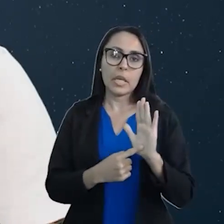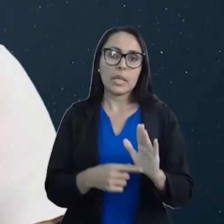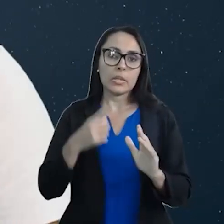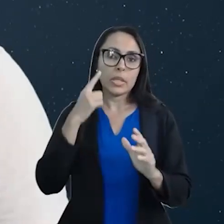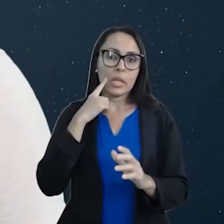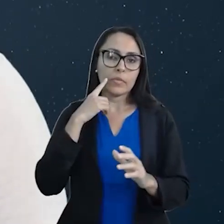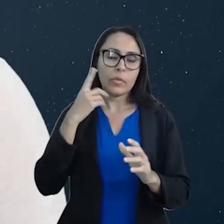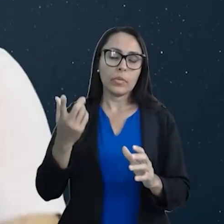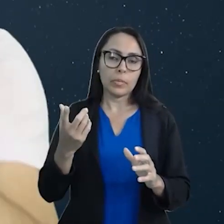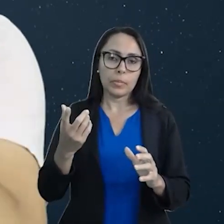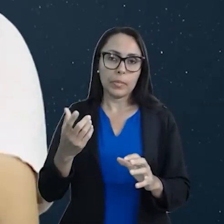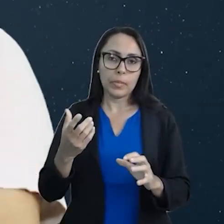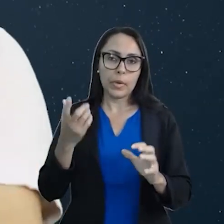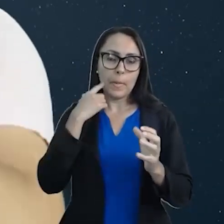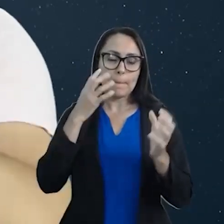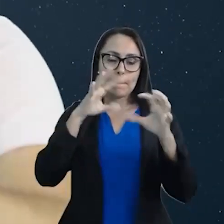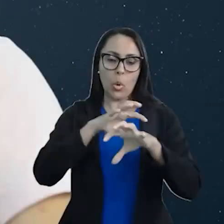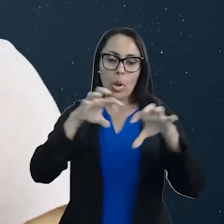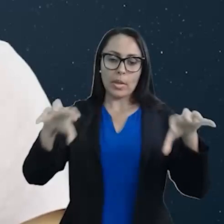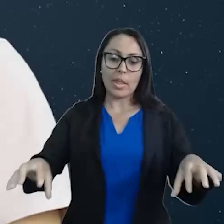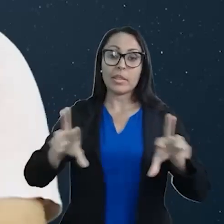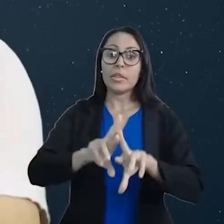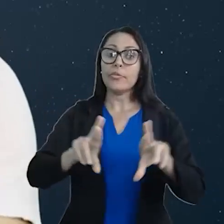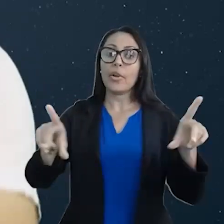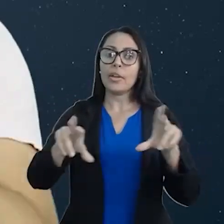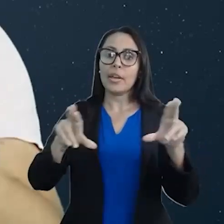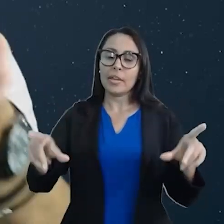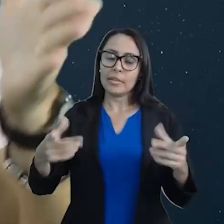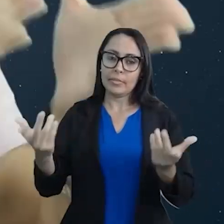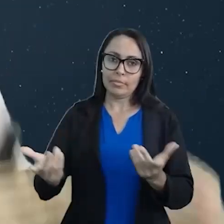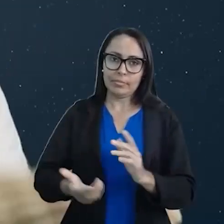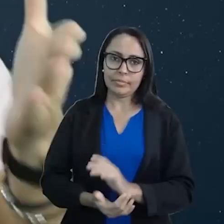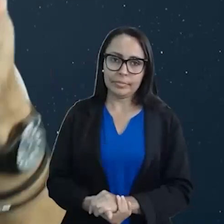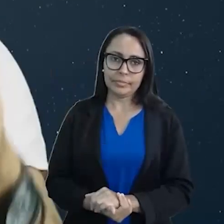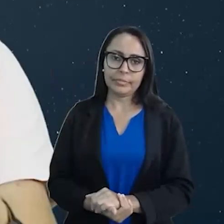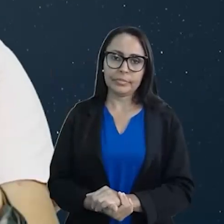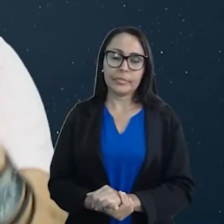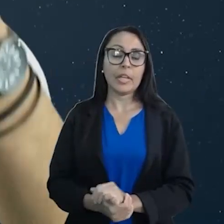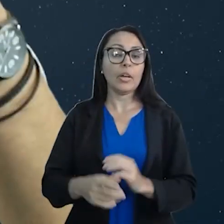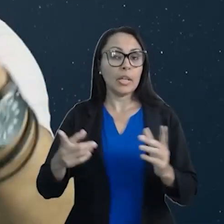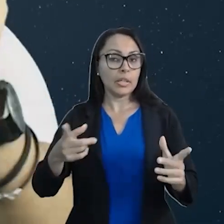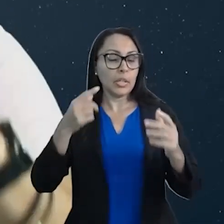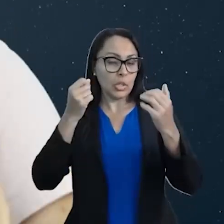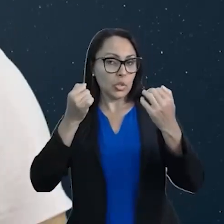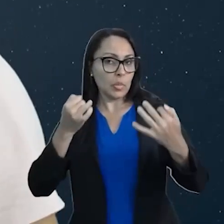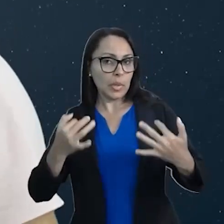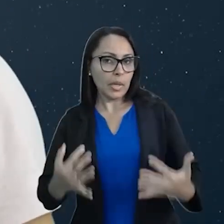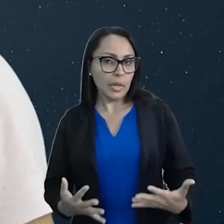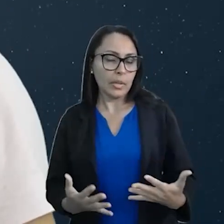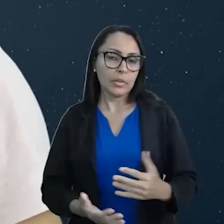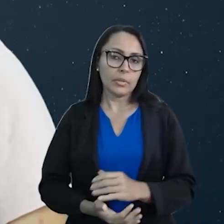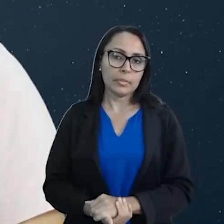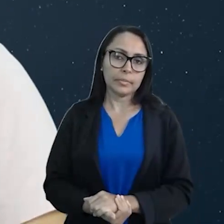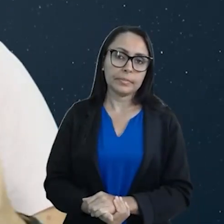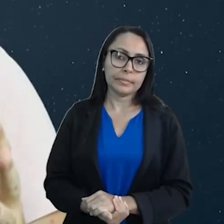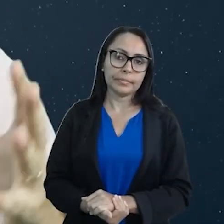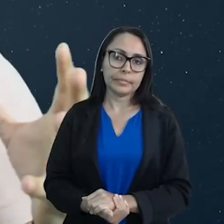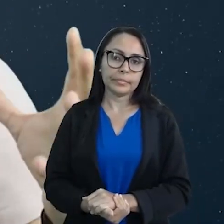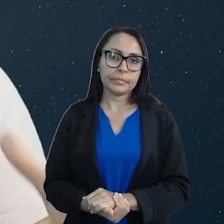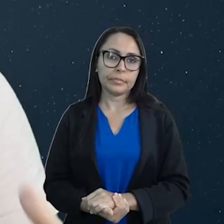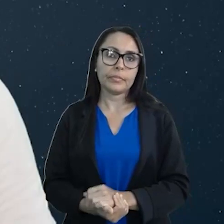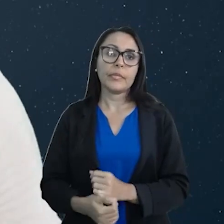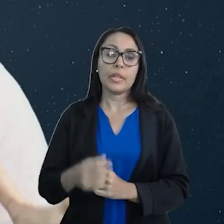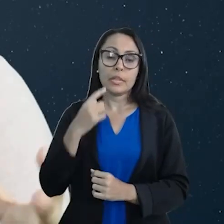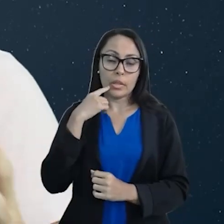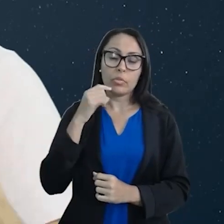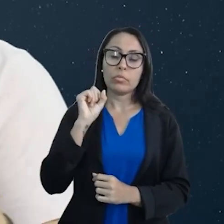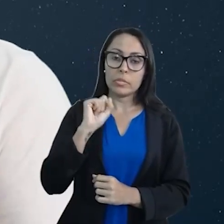polaridades diferentes. Olha aí a polaridade explicando essa questão. Então água e óleo